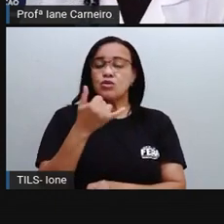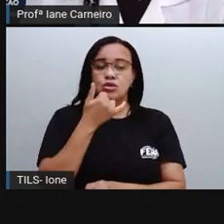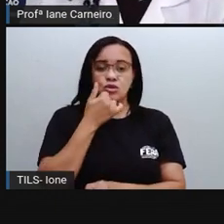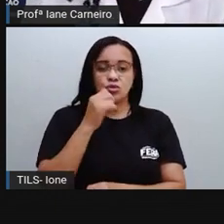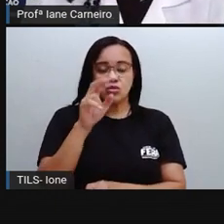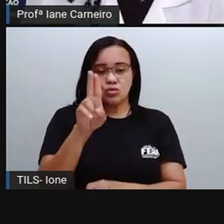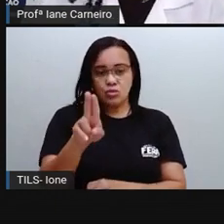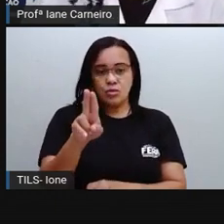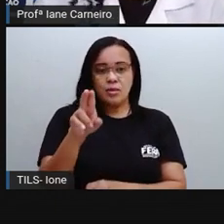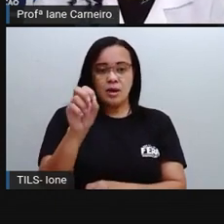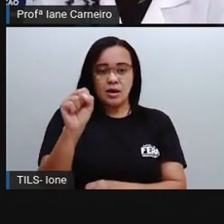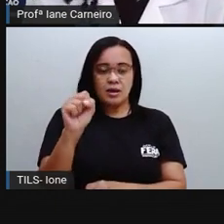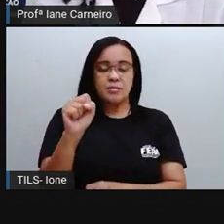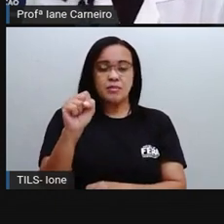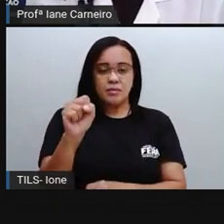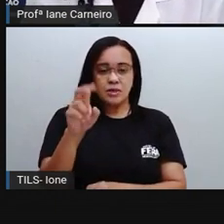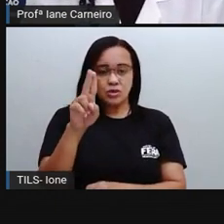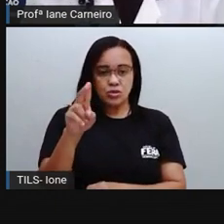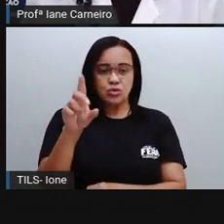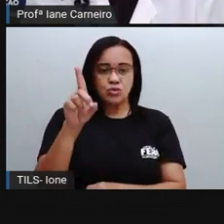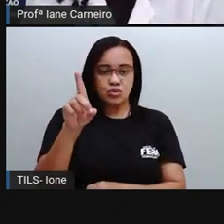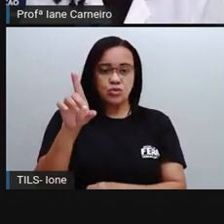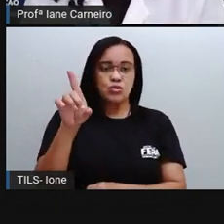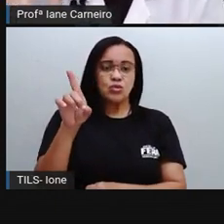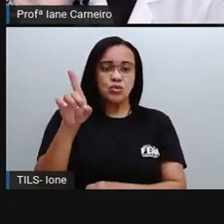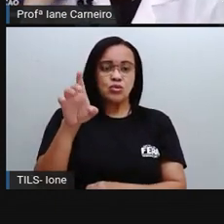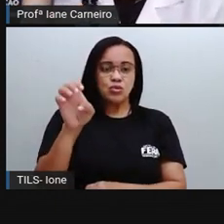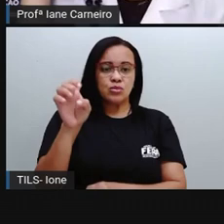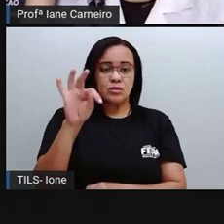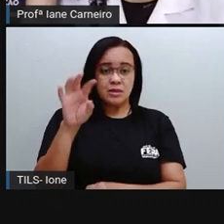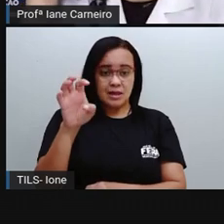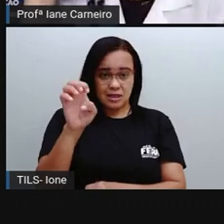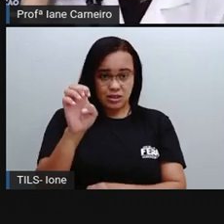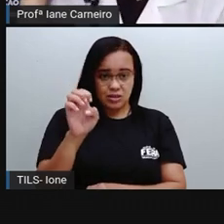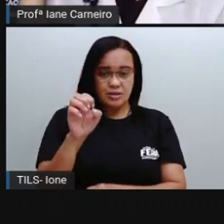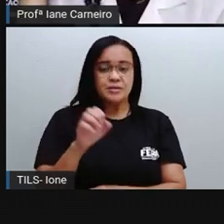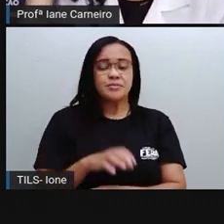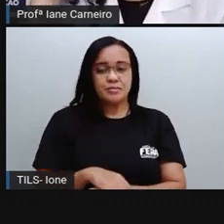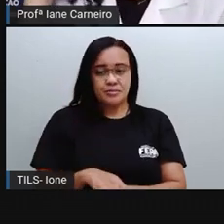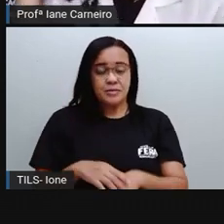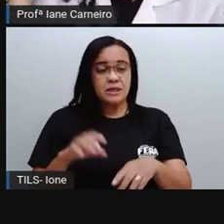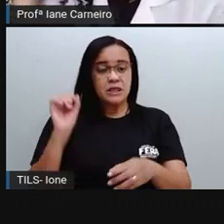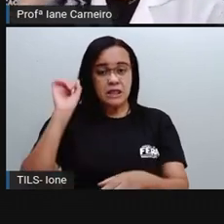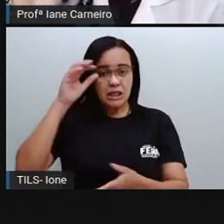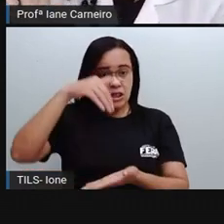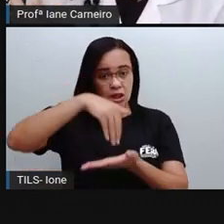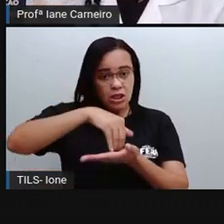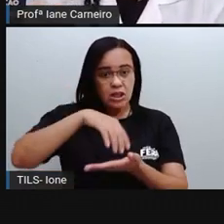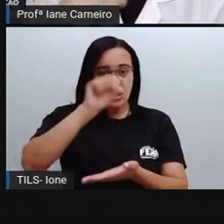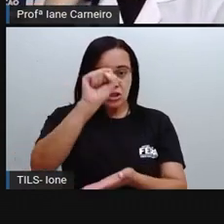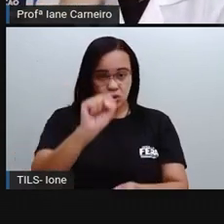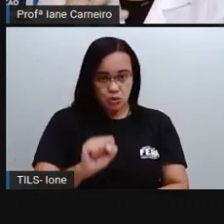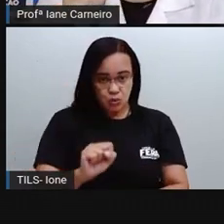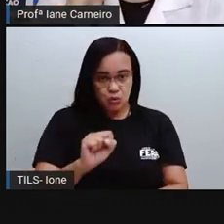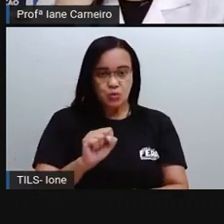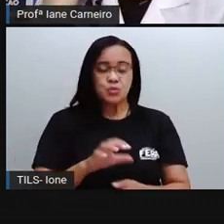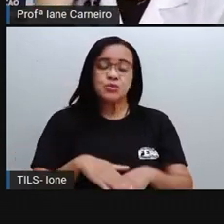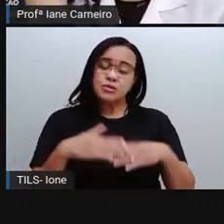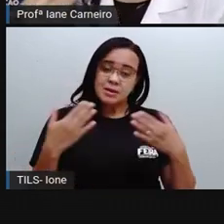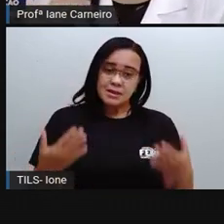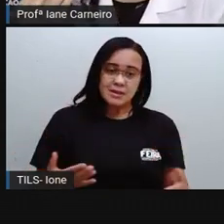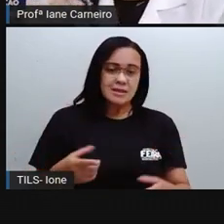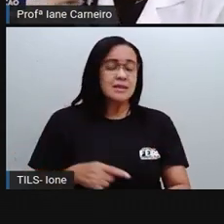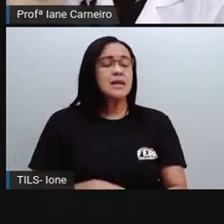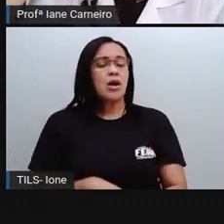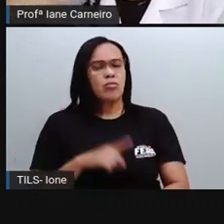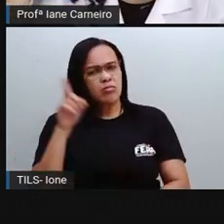nosso país, ele é dividido dessa forma. E aí, quando vocês forem lá para o terceiro, quarto ano, quinto ano, vocês